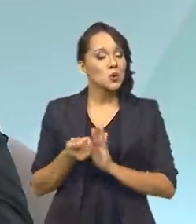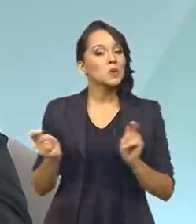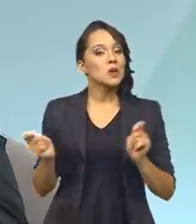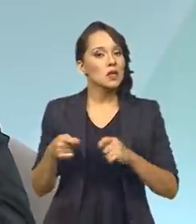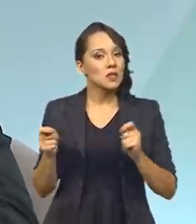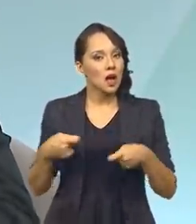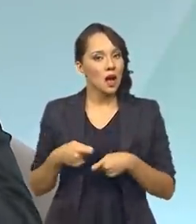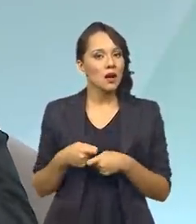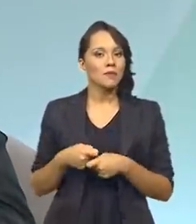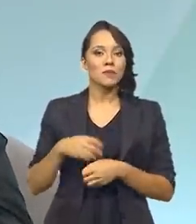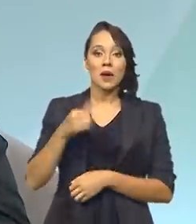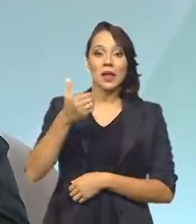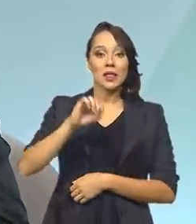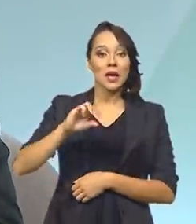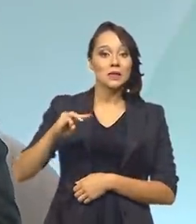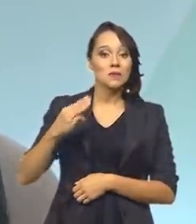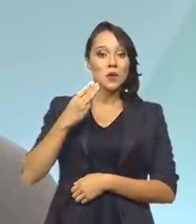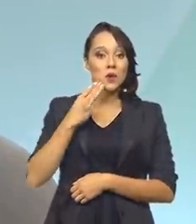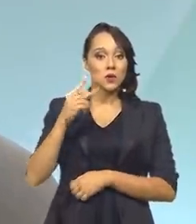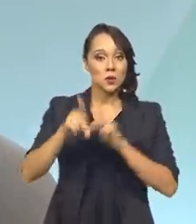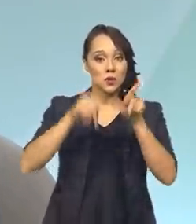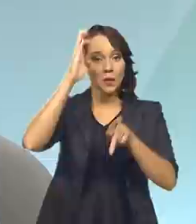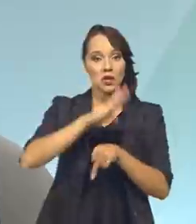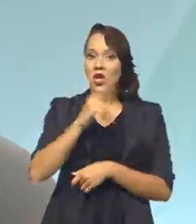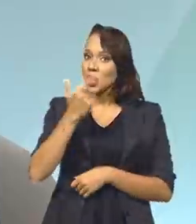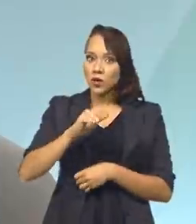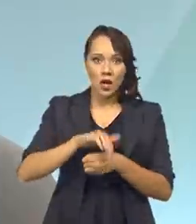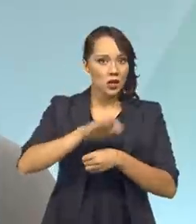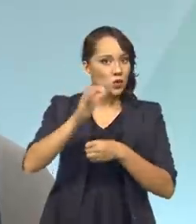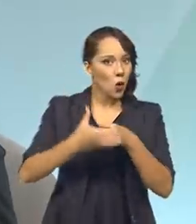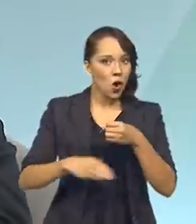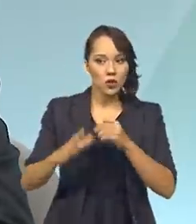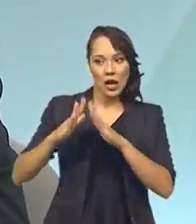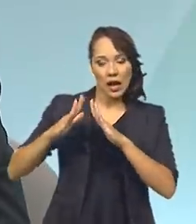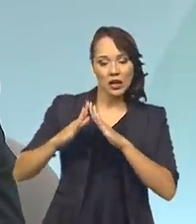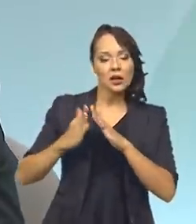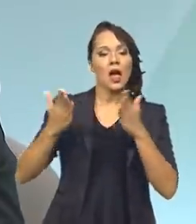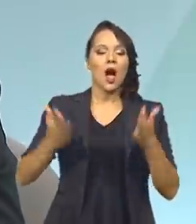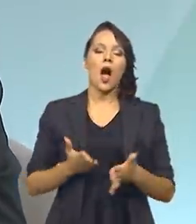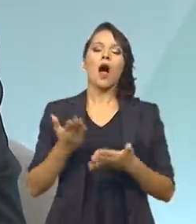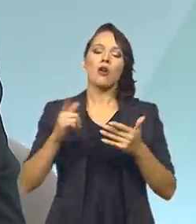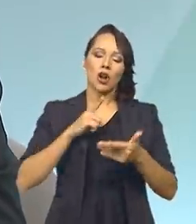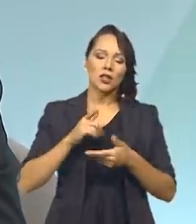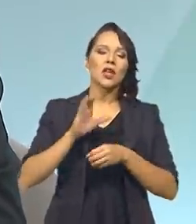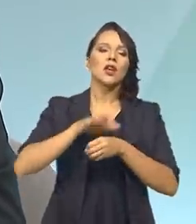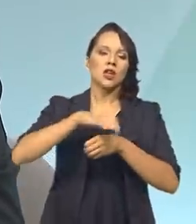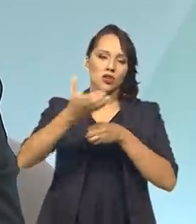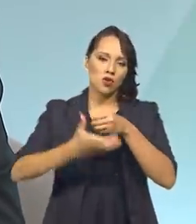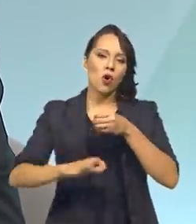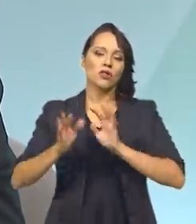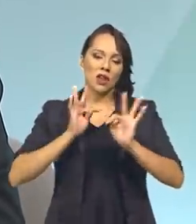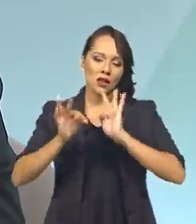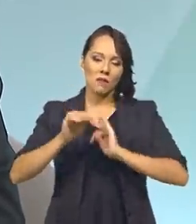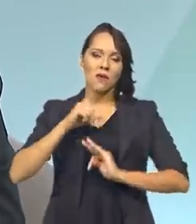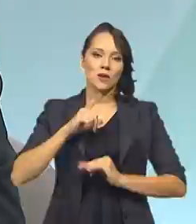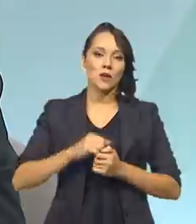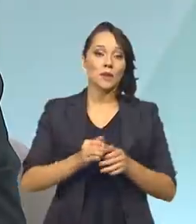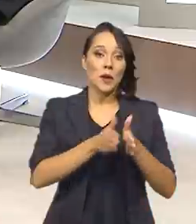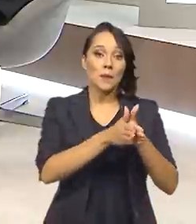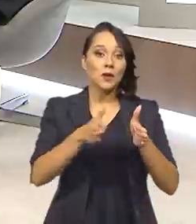para permitir que 10 milhões de brasileiros que não têm esgoto, hoje na sua residência, passem a ter esgoto tratado. Ou seja, em um ano apenas,